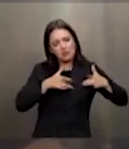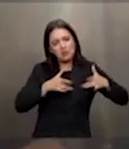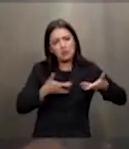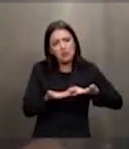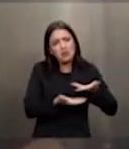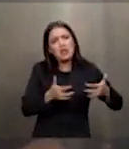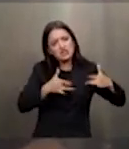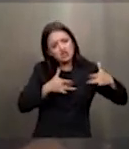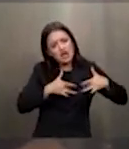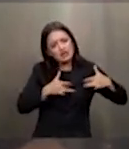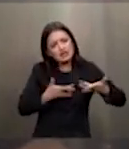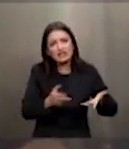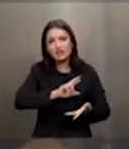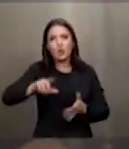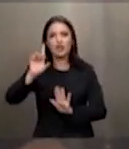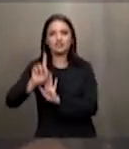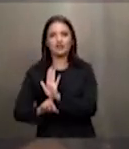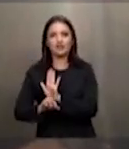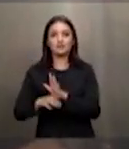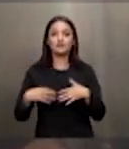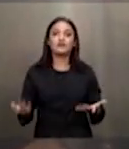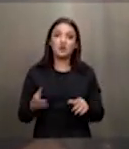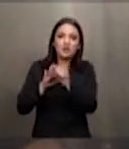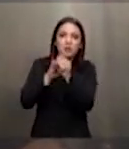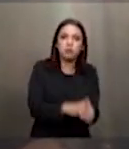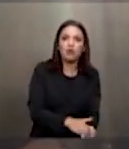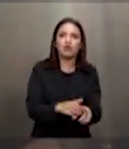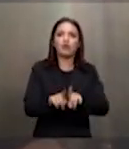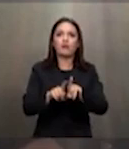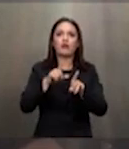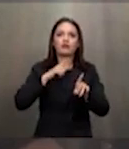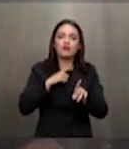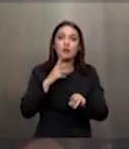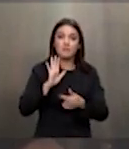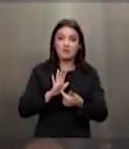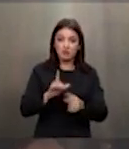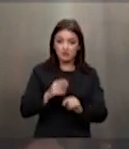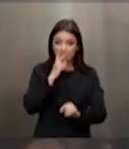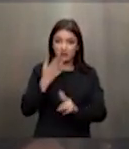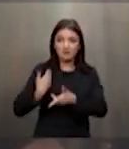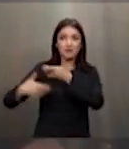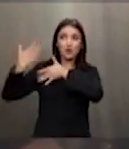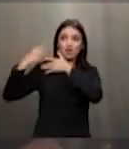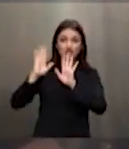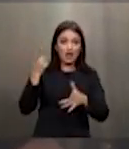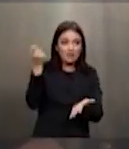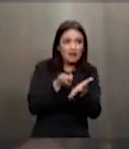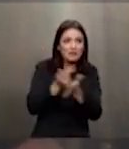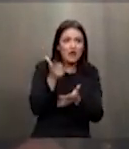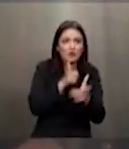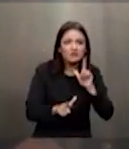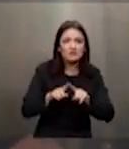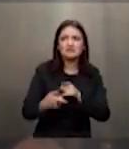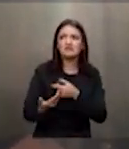questão de caridade não de direito reforça o capacitismo representa um enorme retrocesso ao que foi conquistado a duras